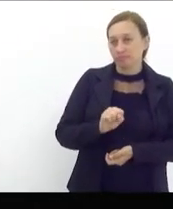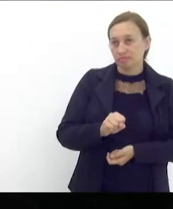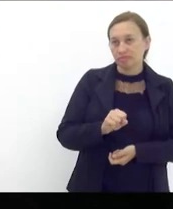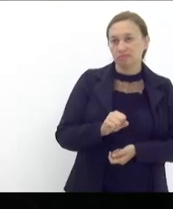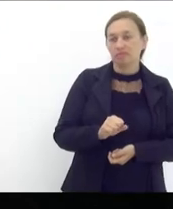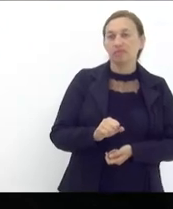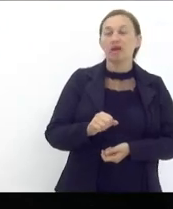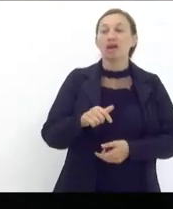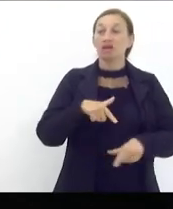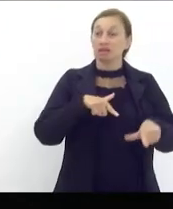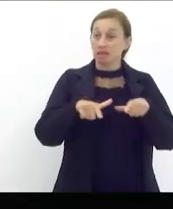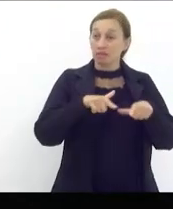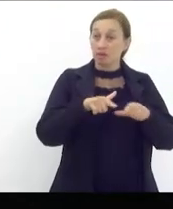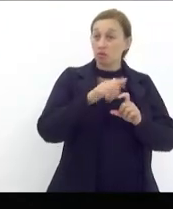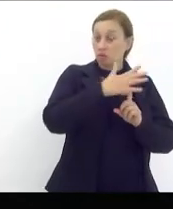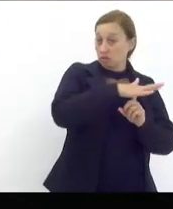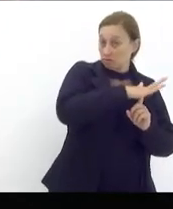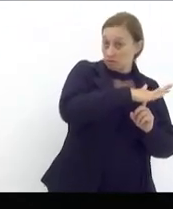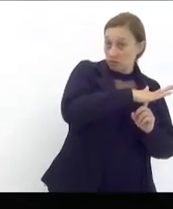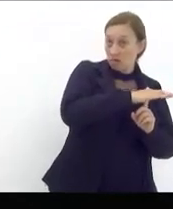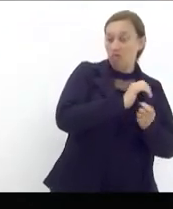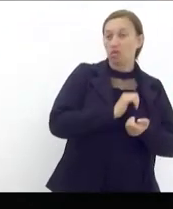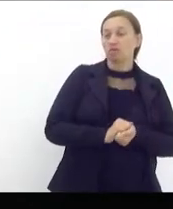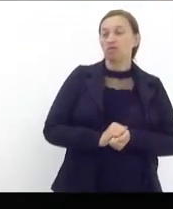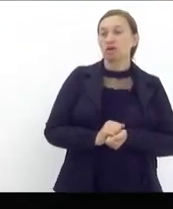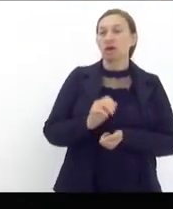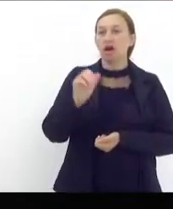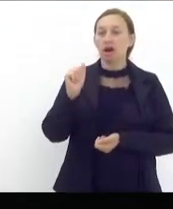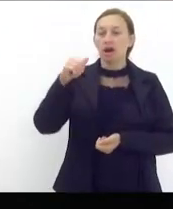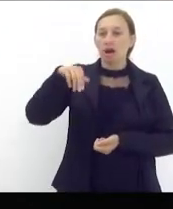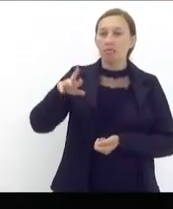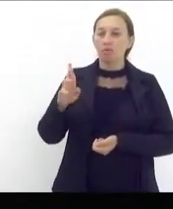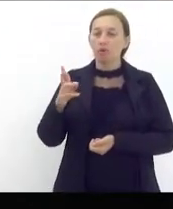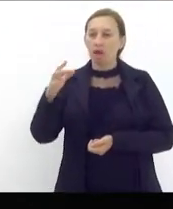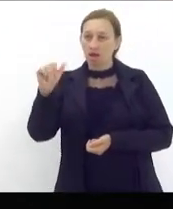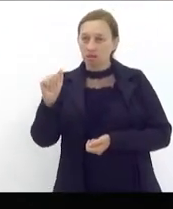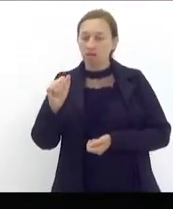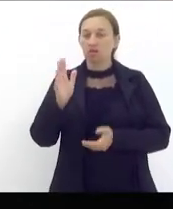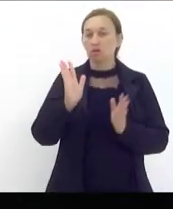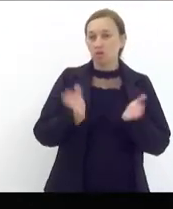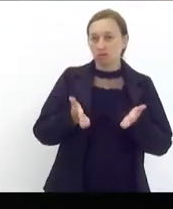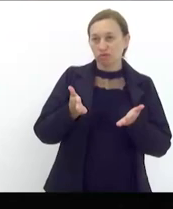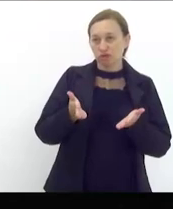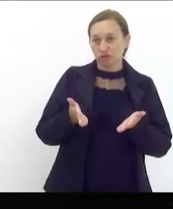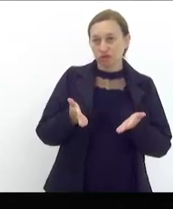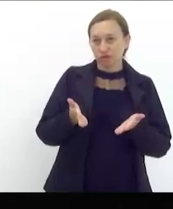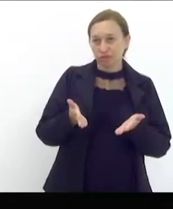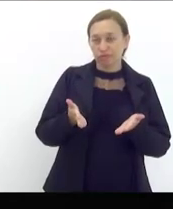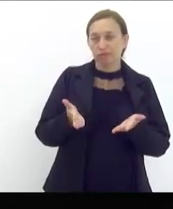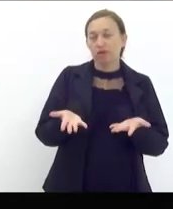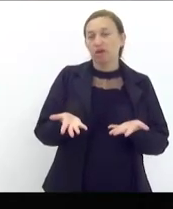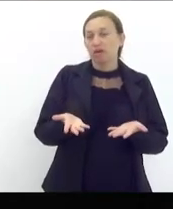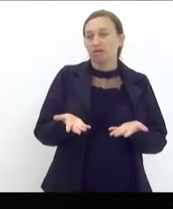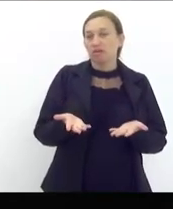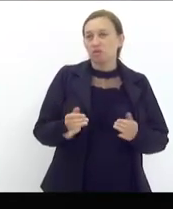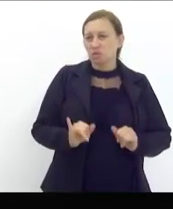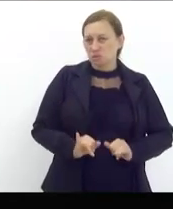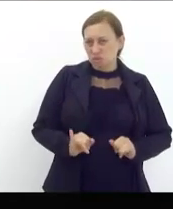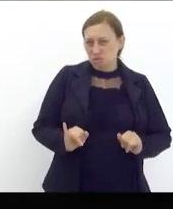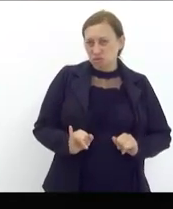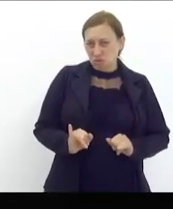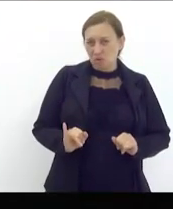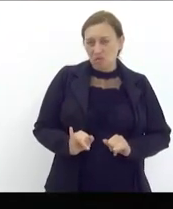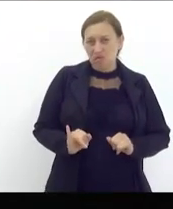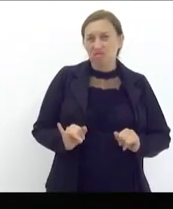camelô a trabalhadora ambulante que hoje tem sido vítima da lógica